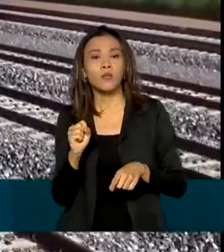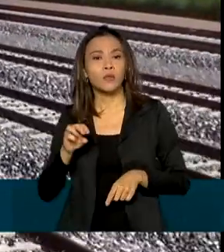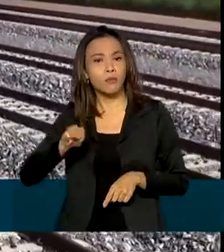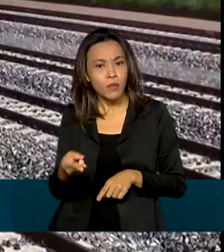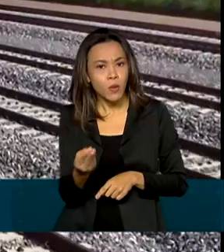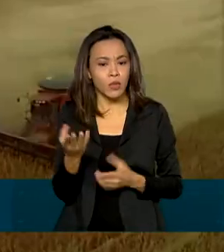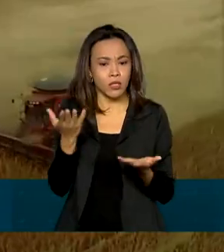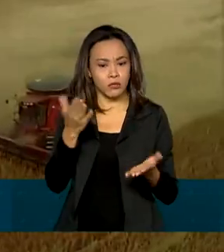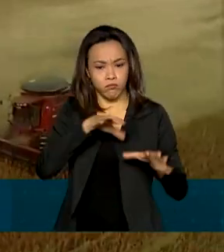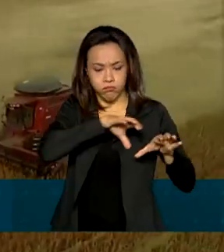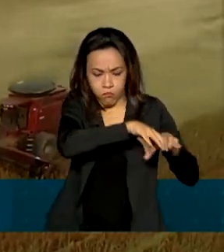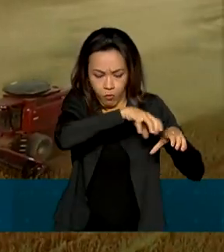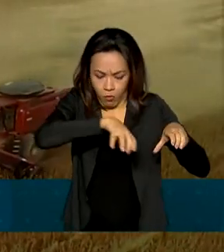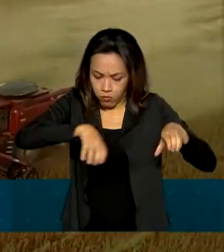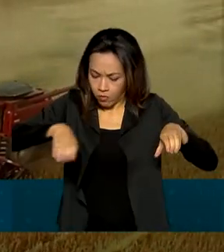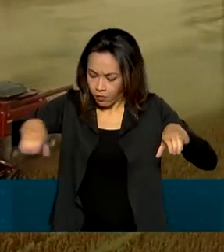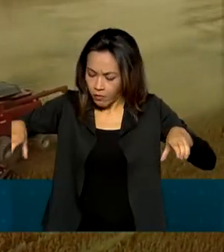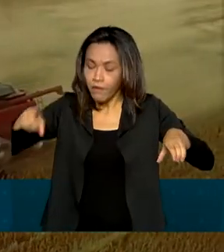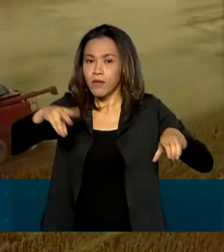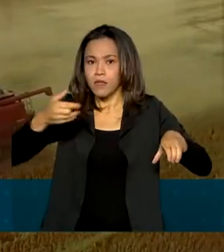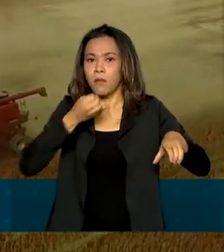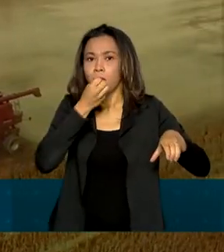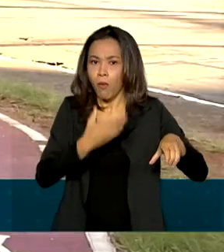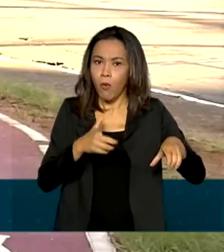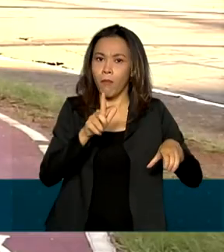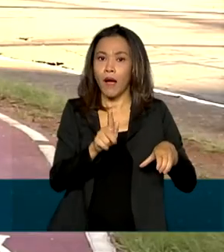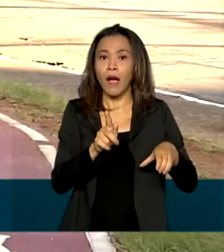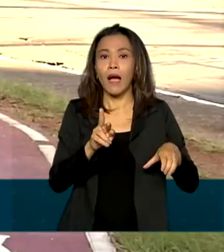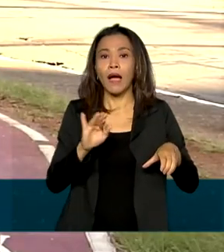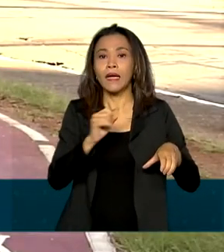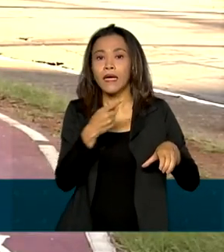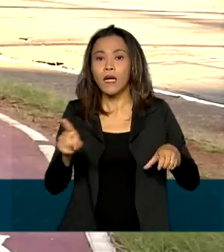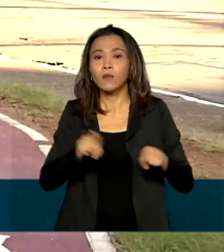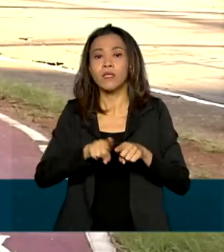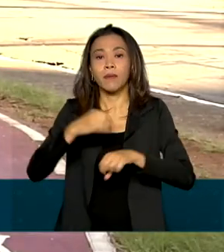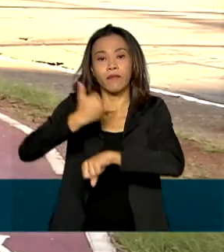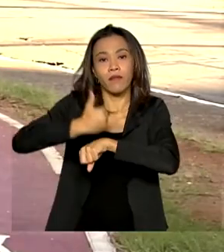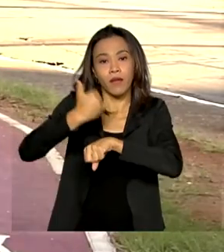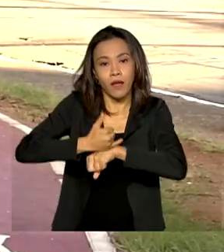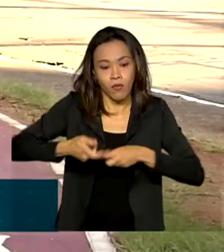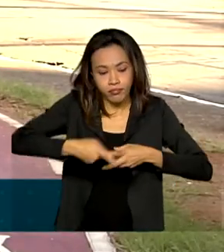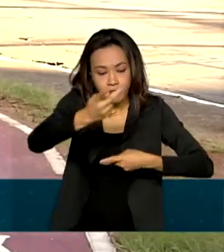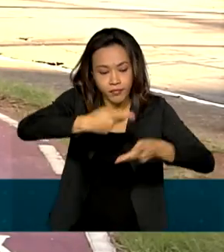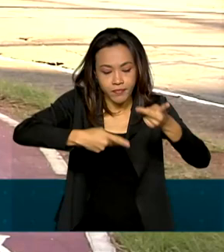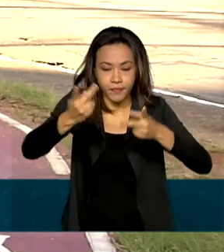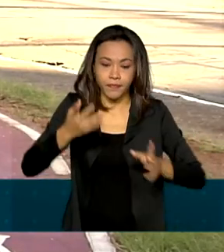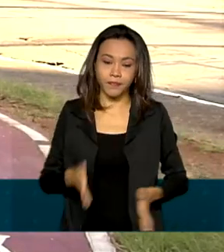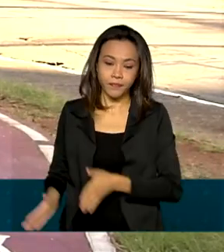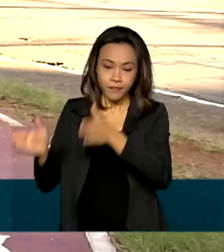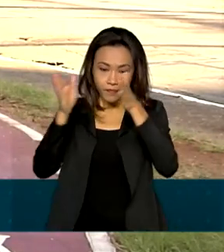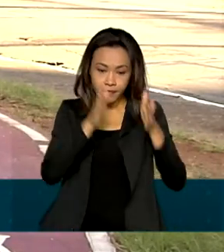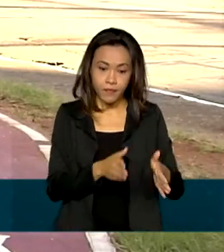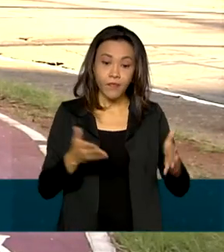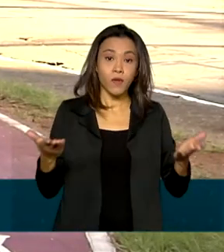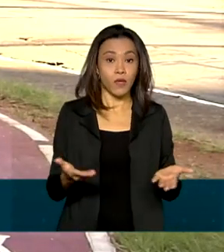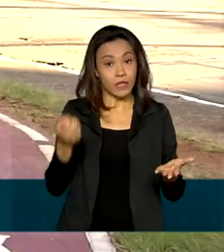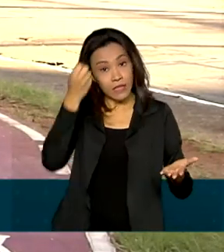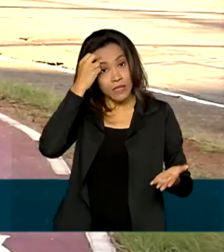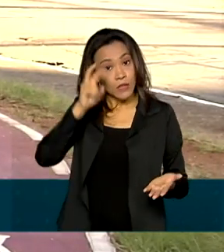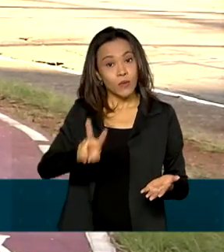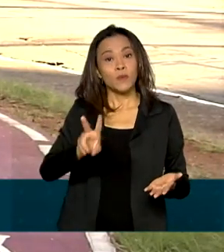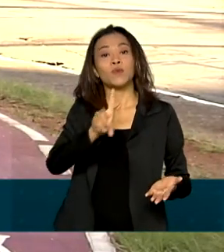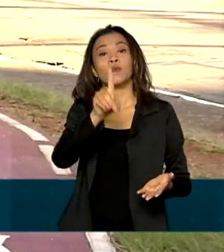um importante modal de escoamento de grãos e minério de ferro. Esse foi o segundo dia de leilões da chamada Infra Week.